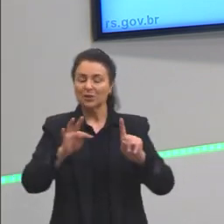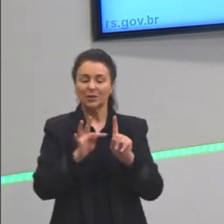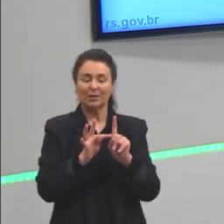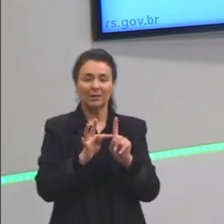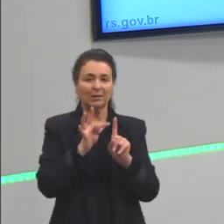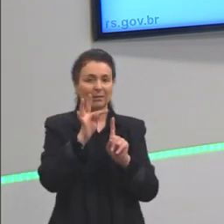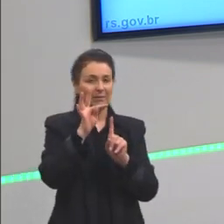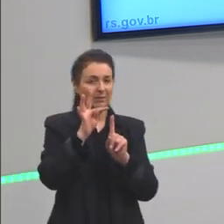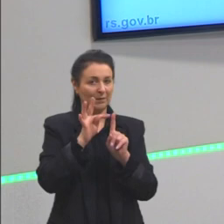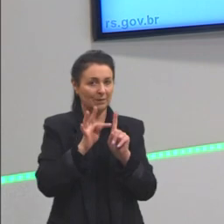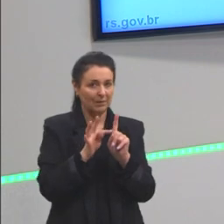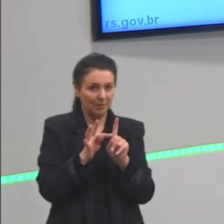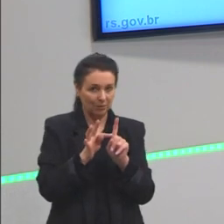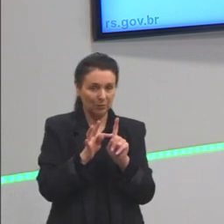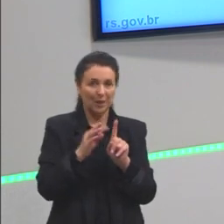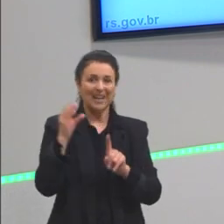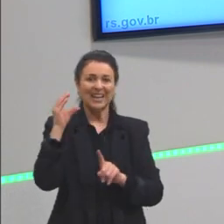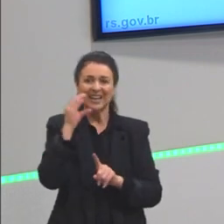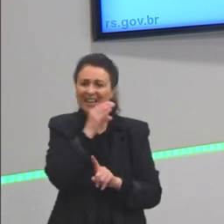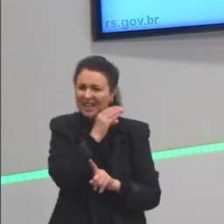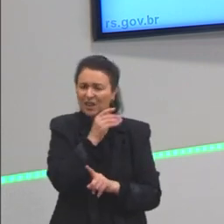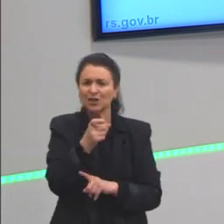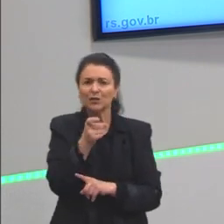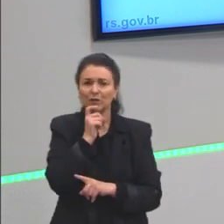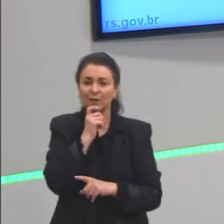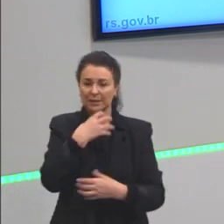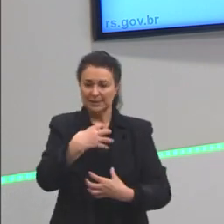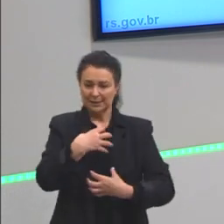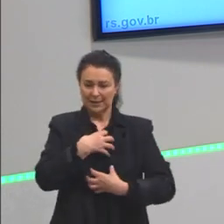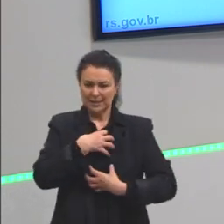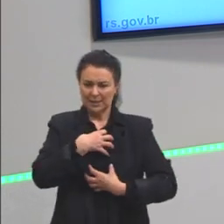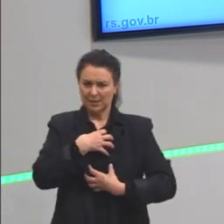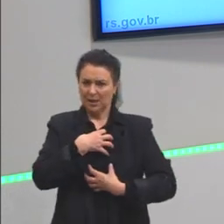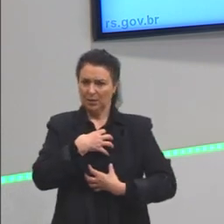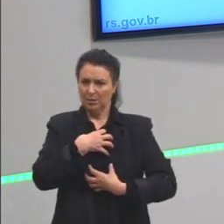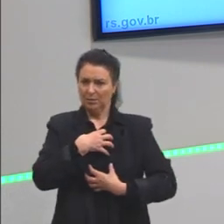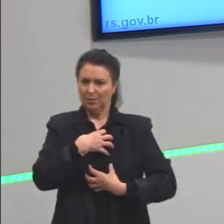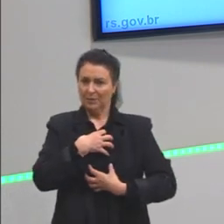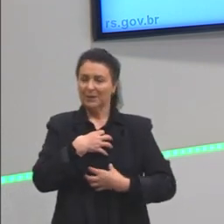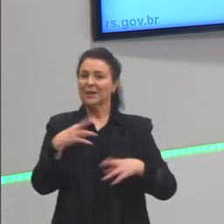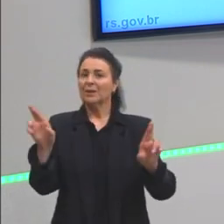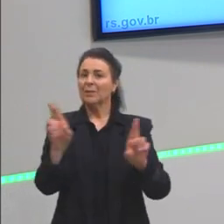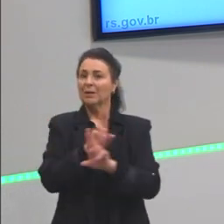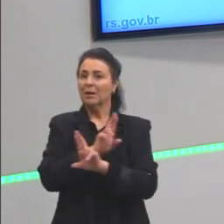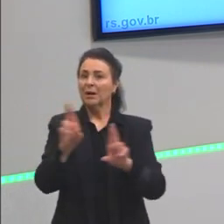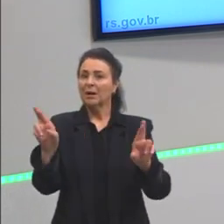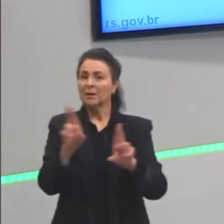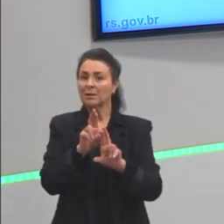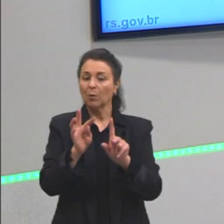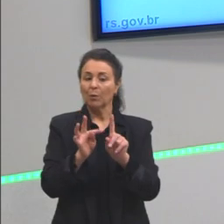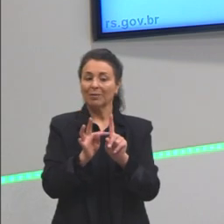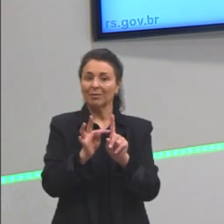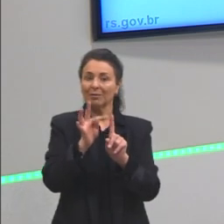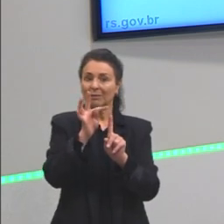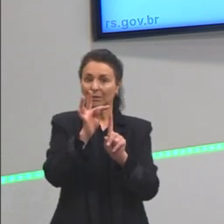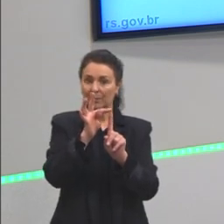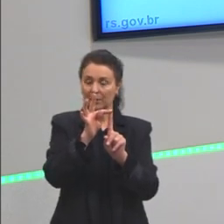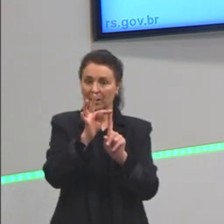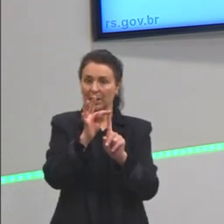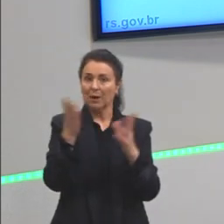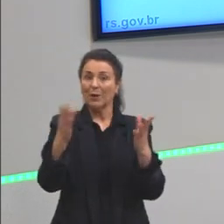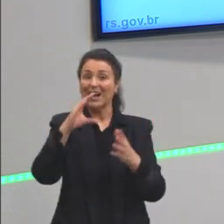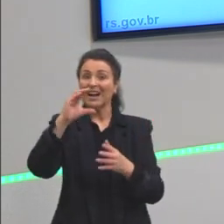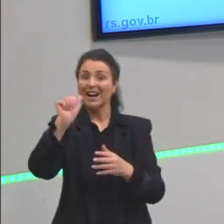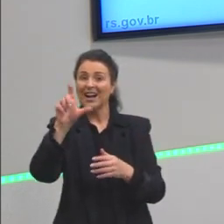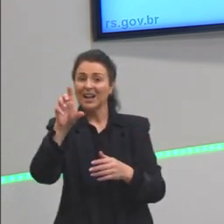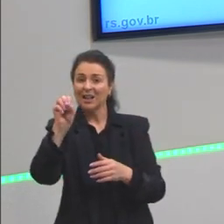gente falou tanto sobre quente, frio, sensação térmica, isso está relacionado com temperatura. Agora, calor.